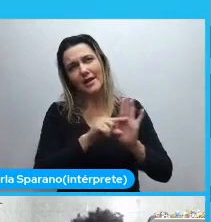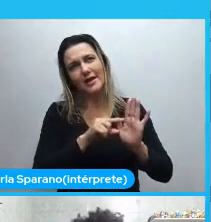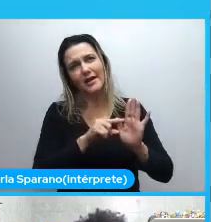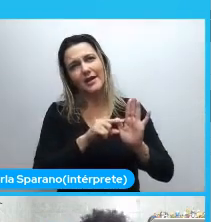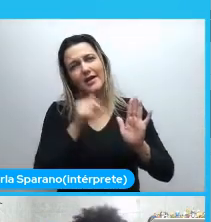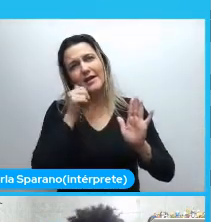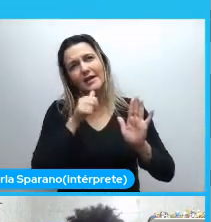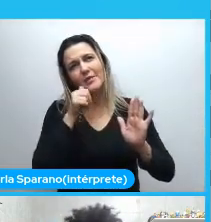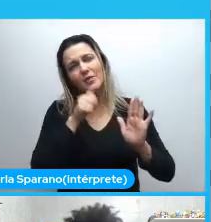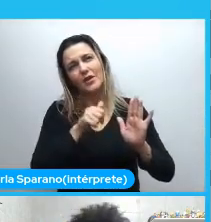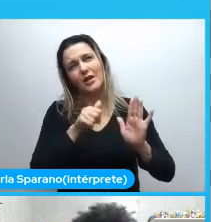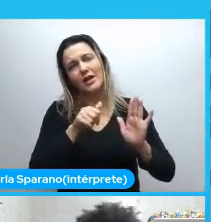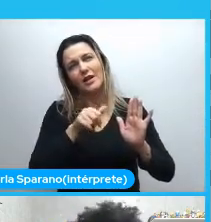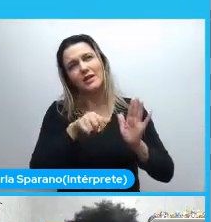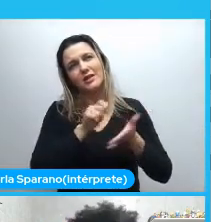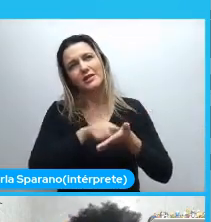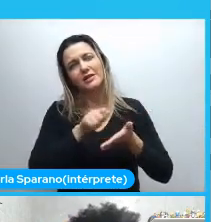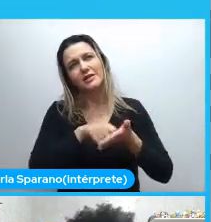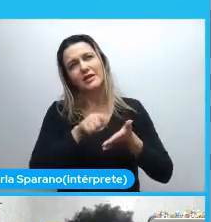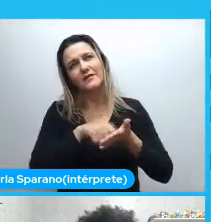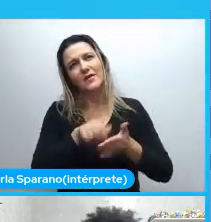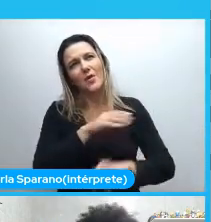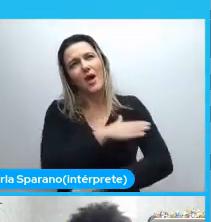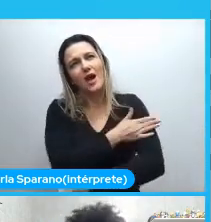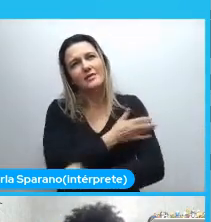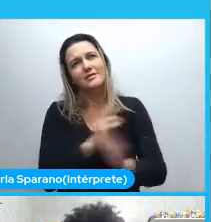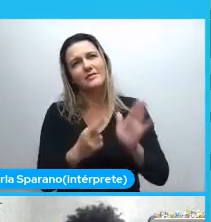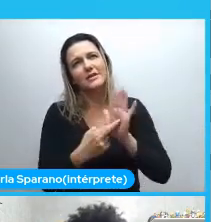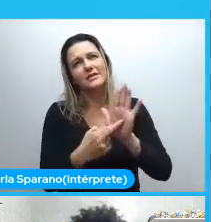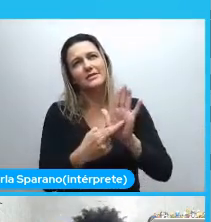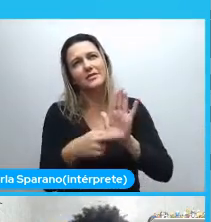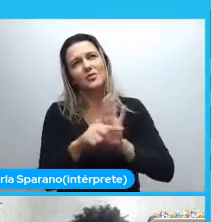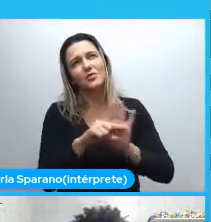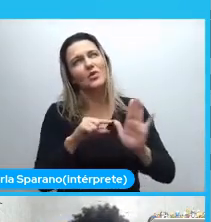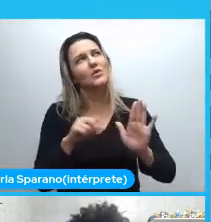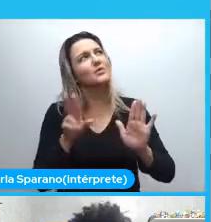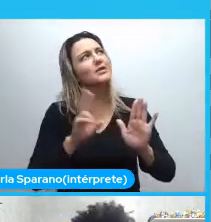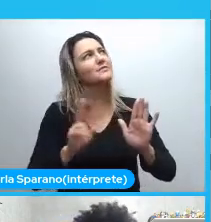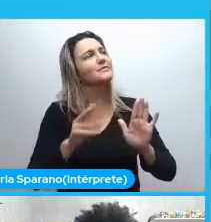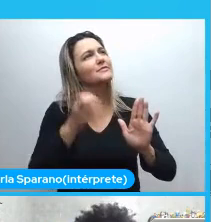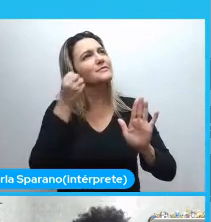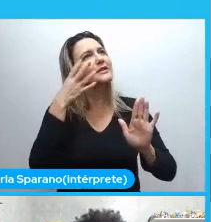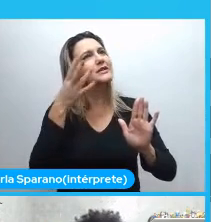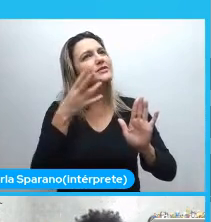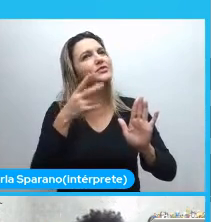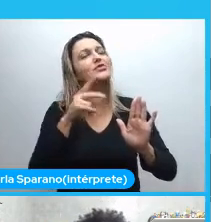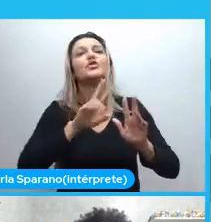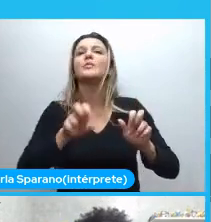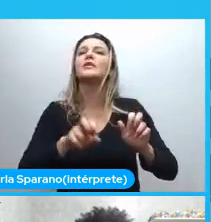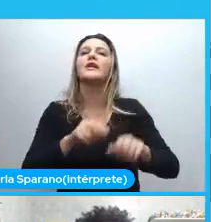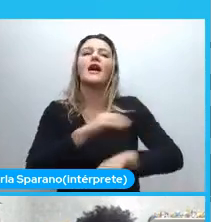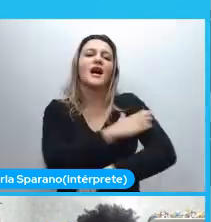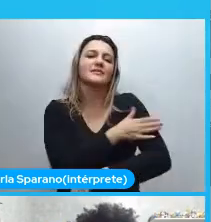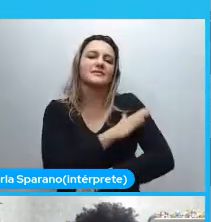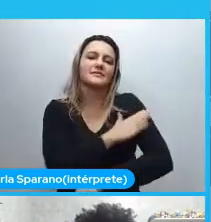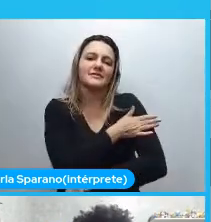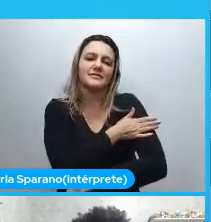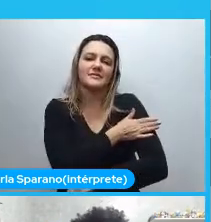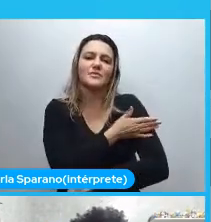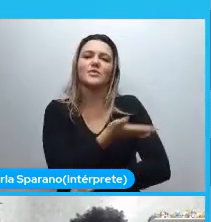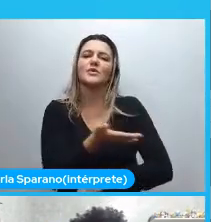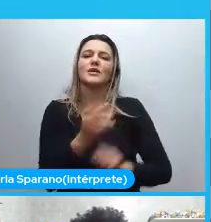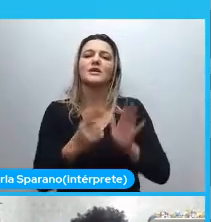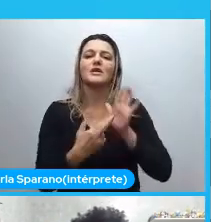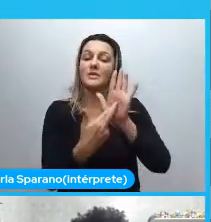representação. Não vou lembrar. Em algum momento. Eu lembro o nome dela. Mas é. A pessoa que escreveu. Raça e representação. Quem quiser. Procurar esse livro para ler. É muito bom.